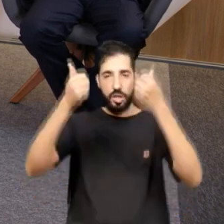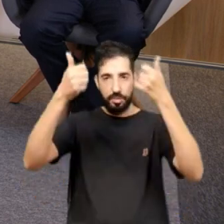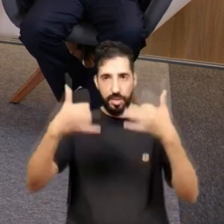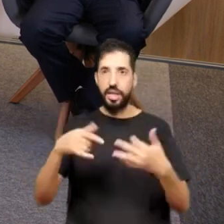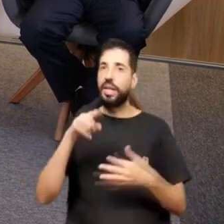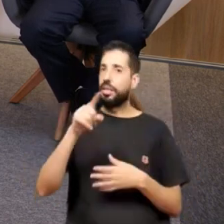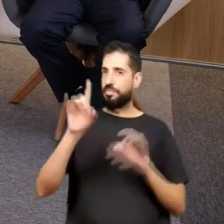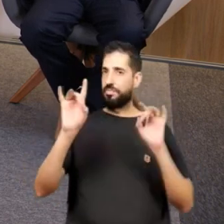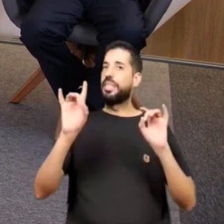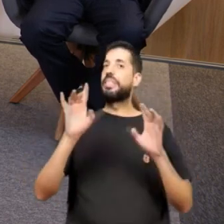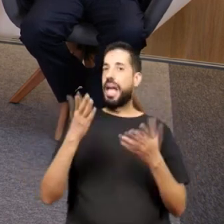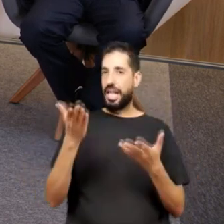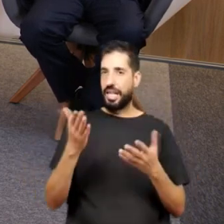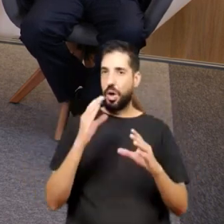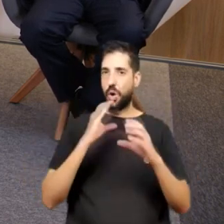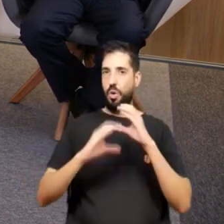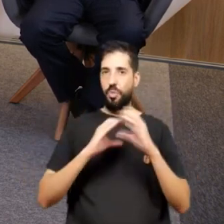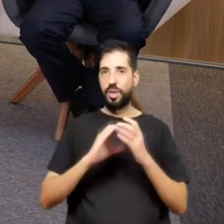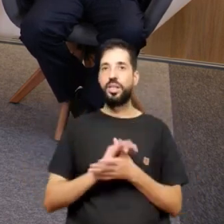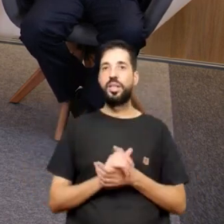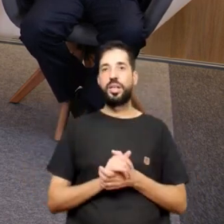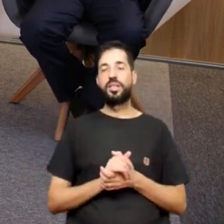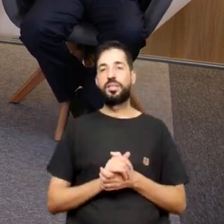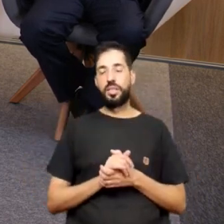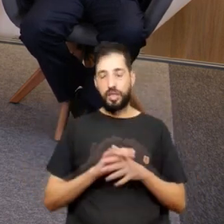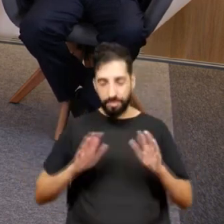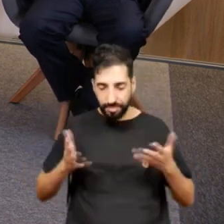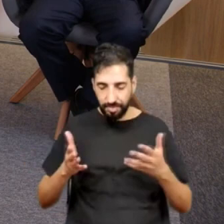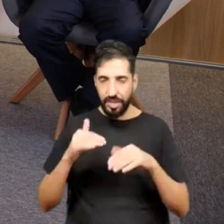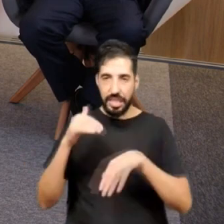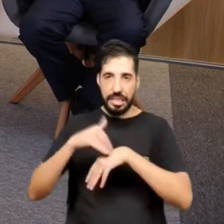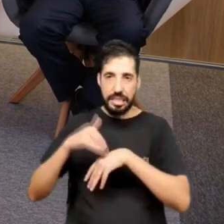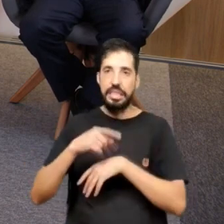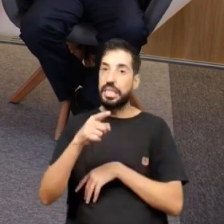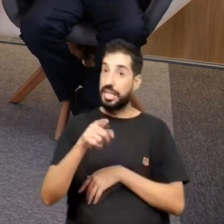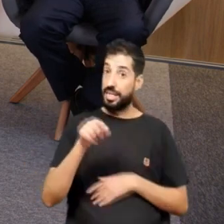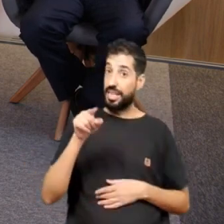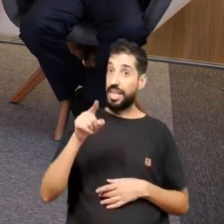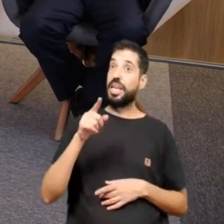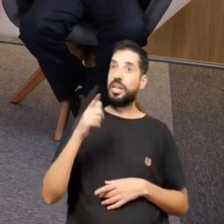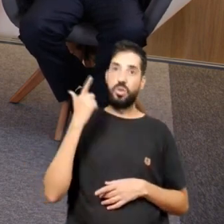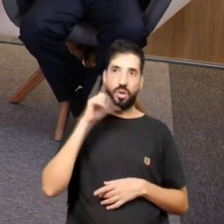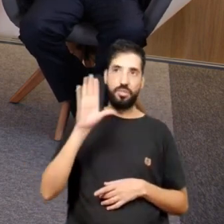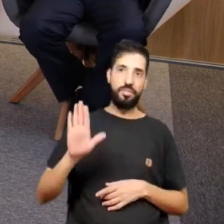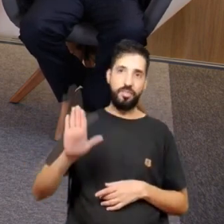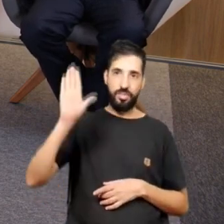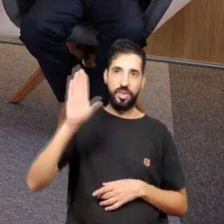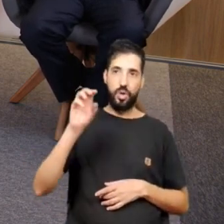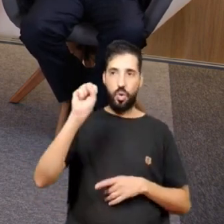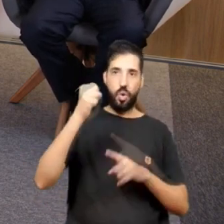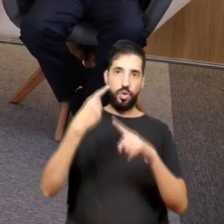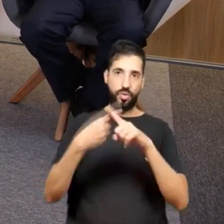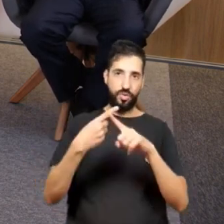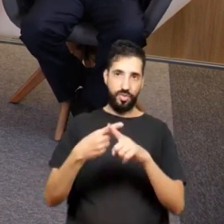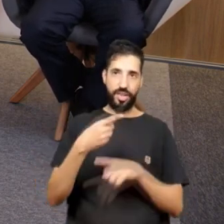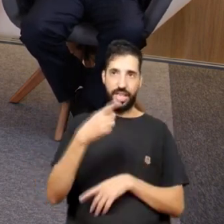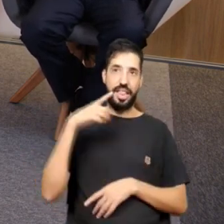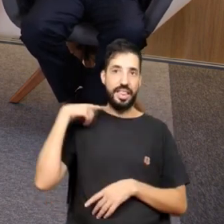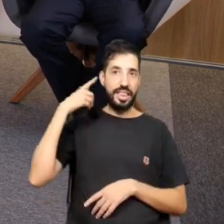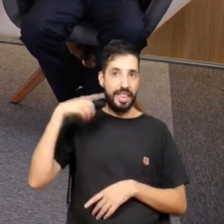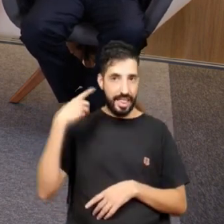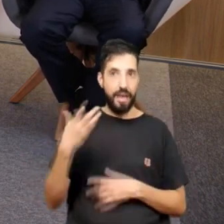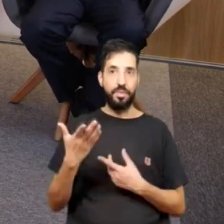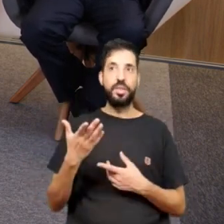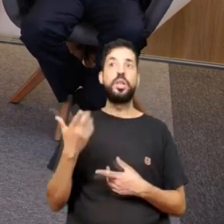em comunicação, em convencimento. Afinal de contas, ele foi eleito, sei lá, oito vezes deputado e conseguiu